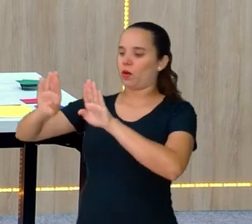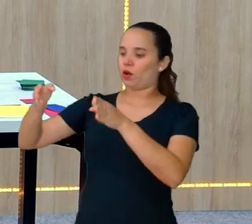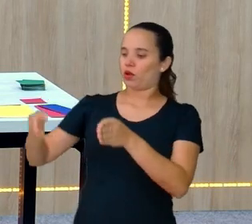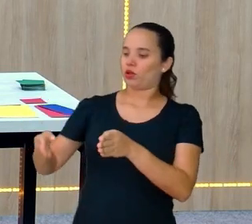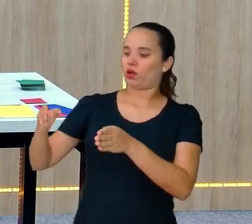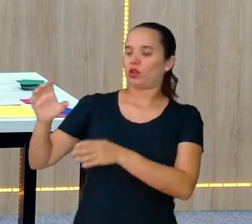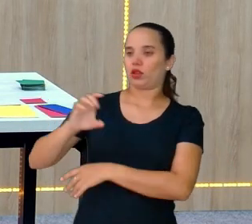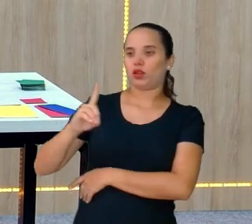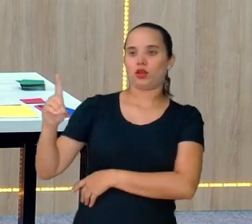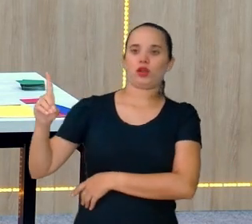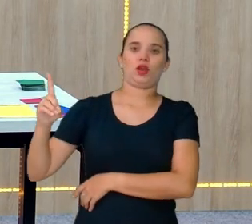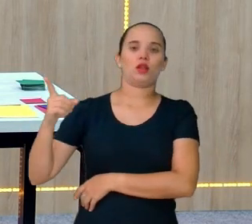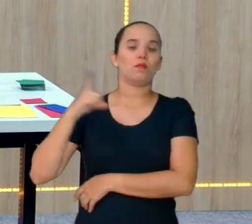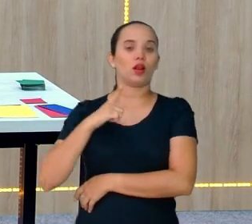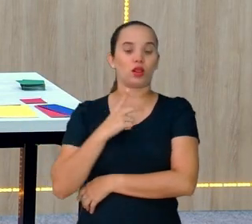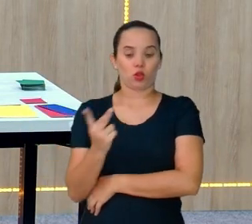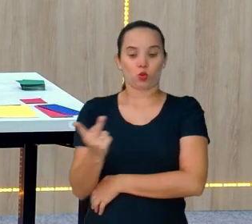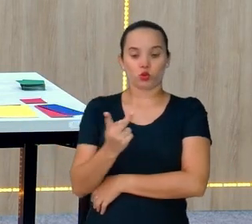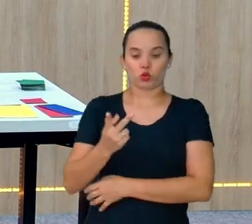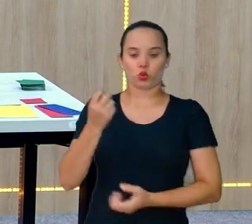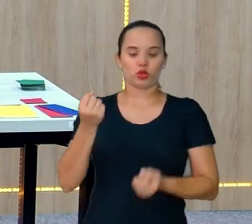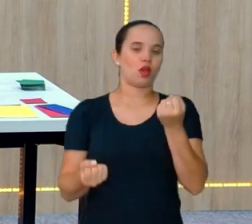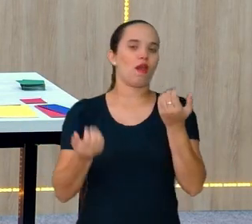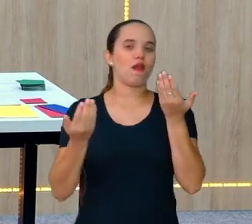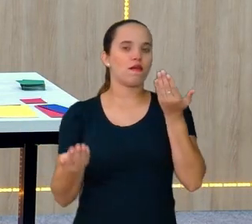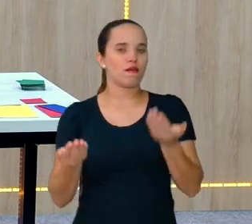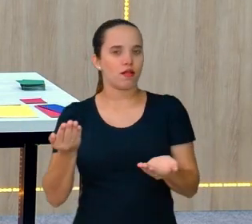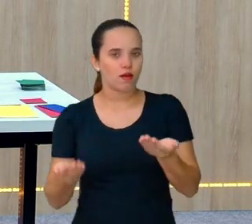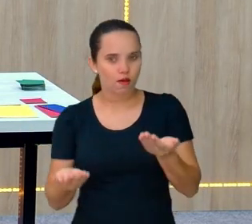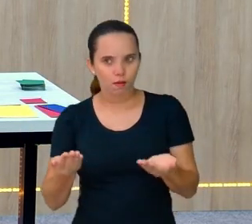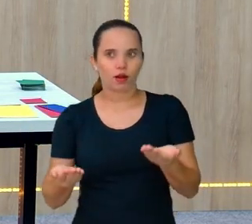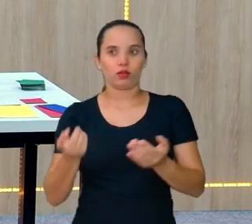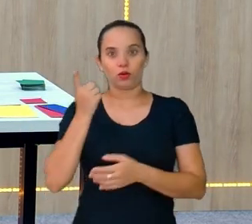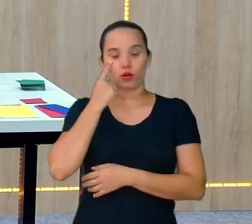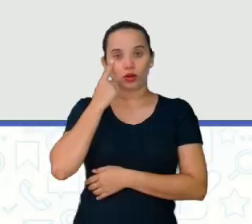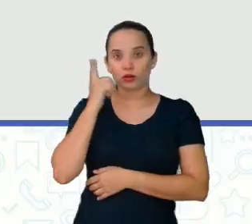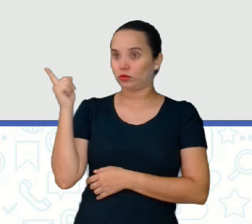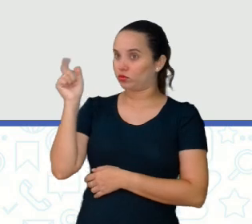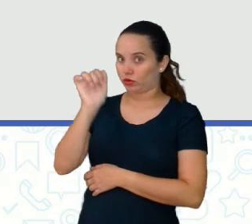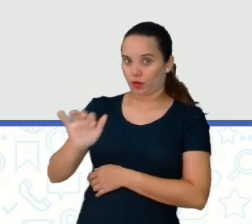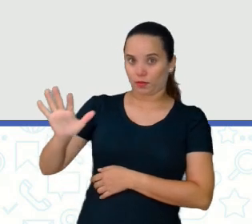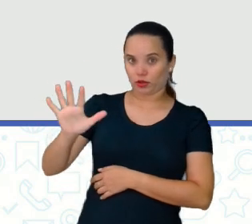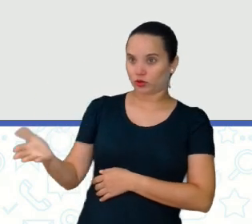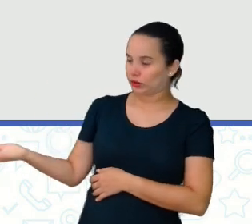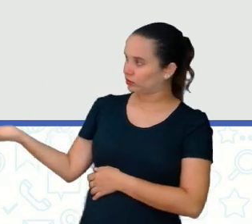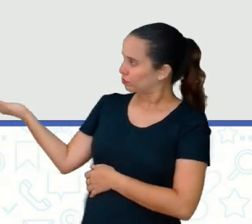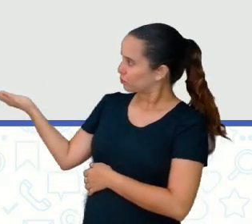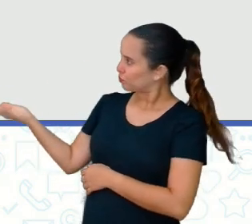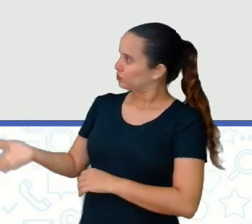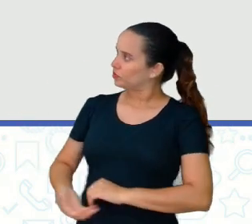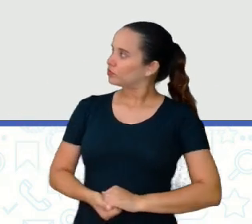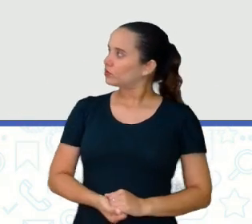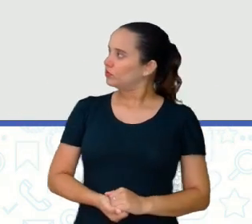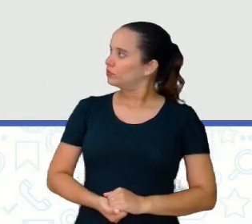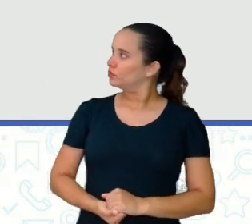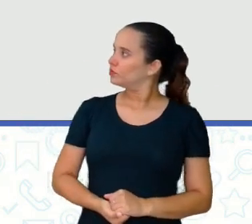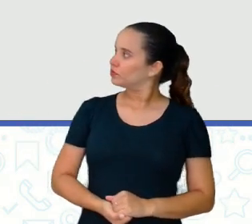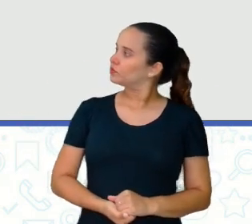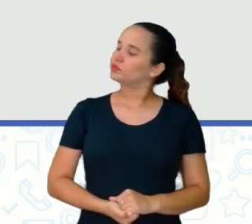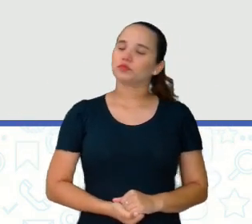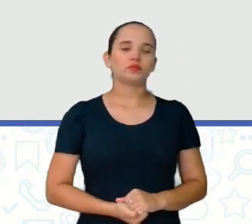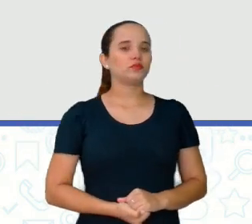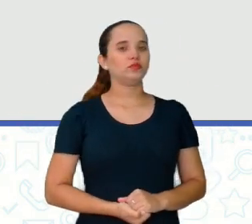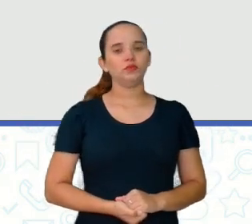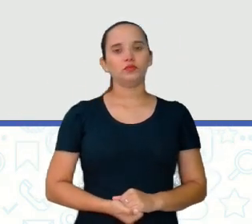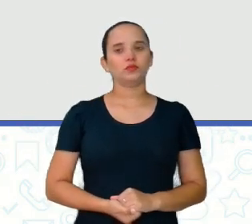iguais de peixinhos. Que desenho é esse? É esse daí, pessoal. Tá? Ora, o